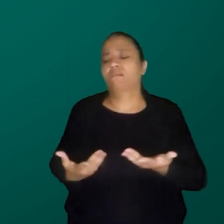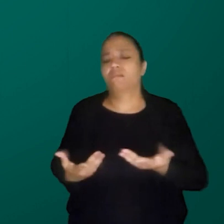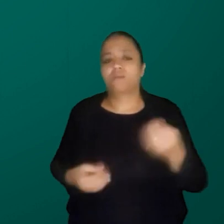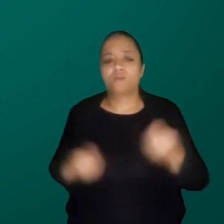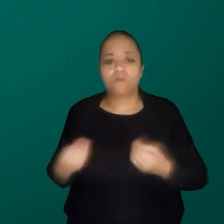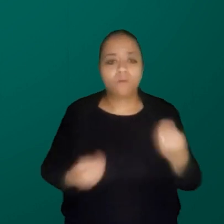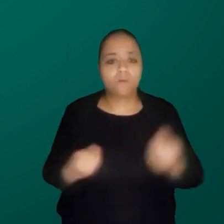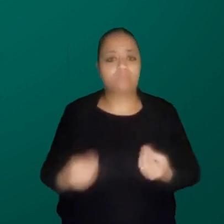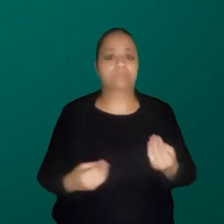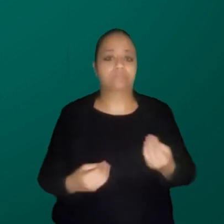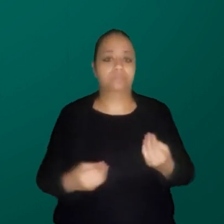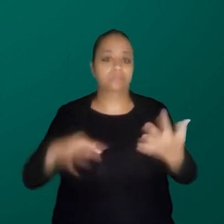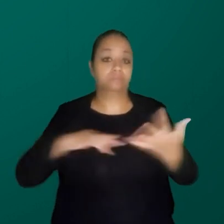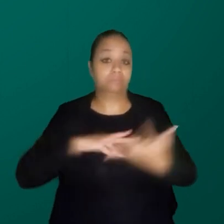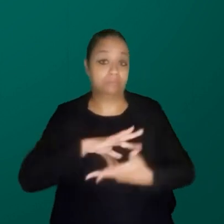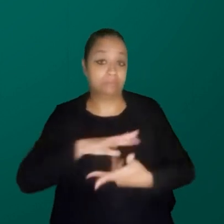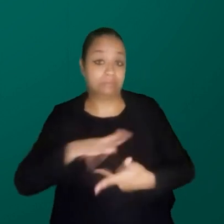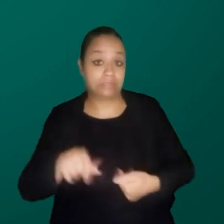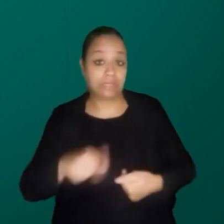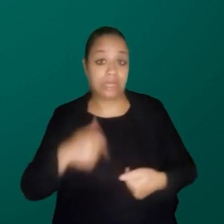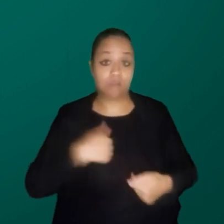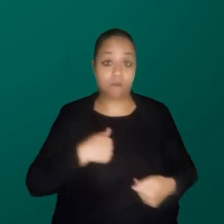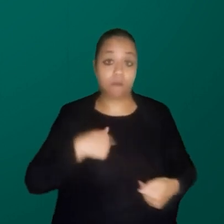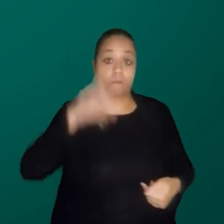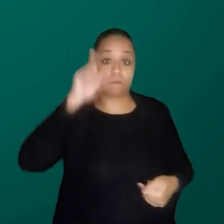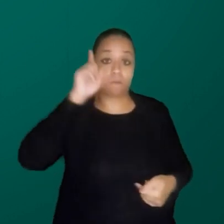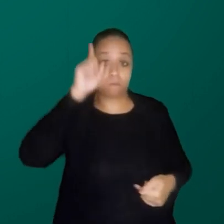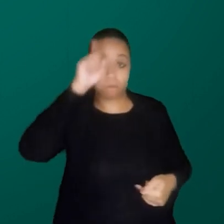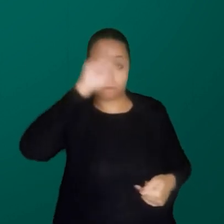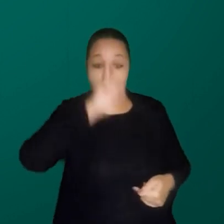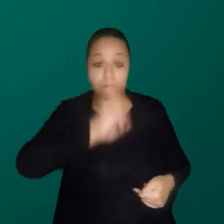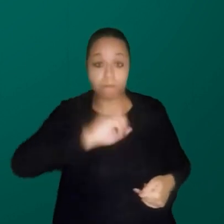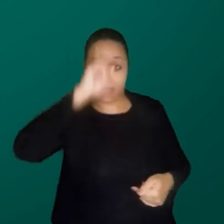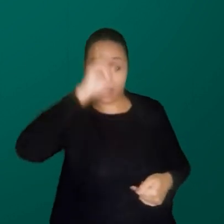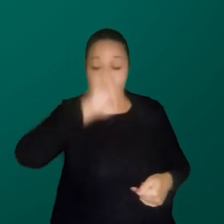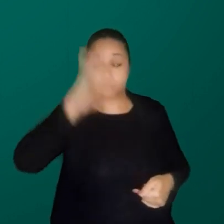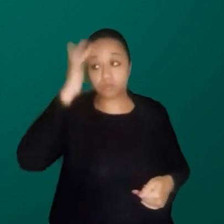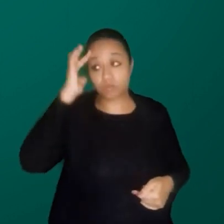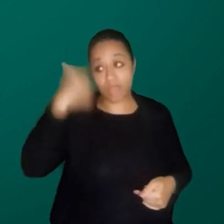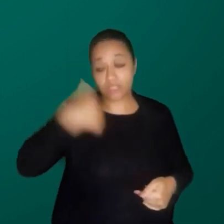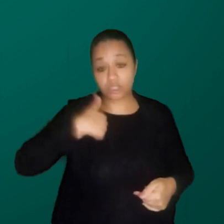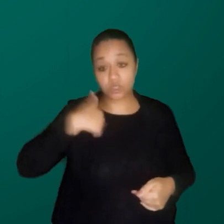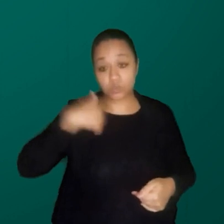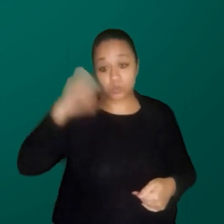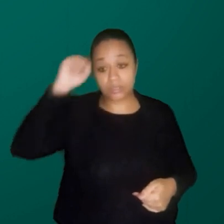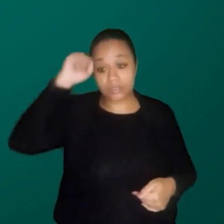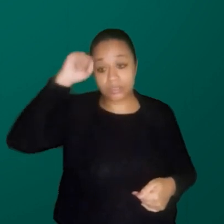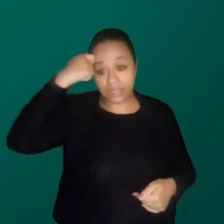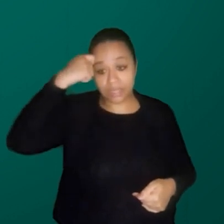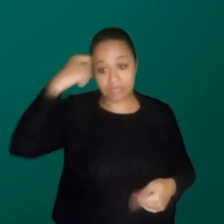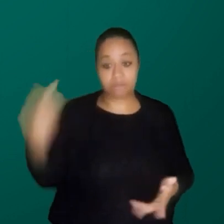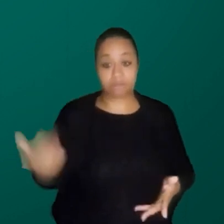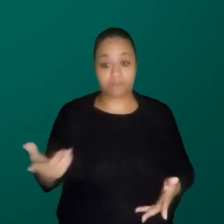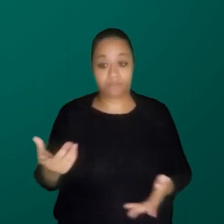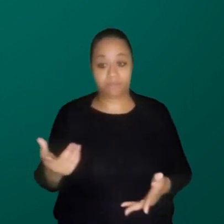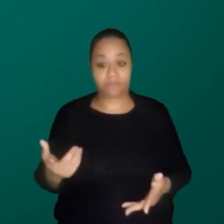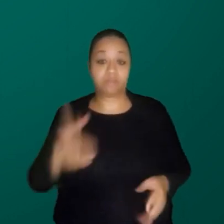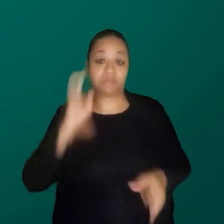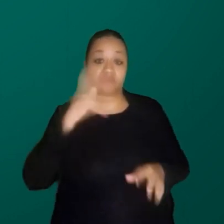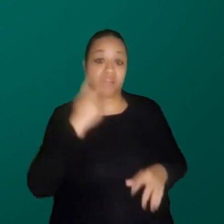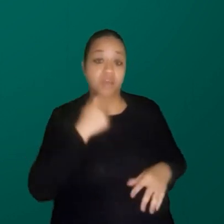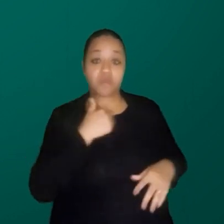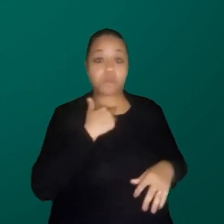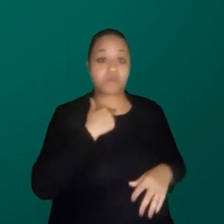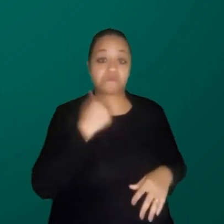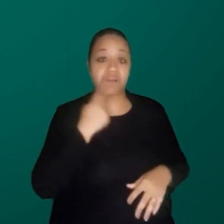universo, apesar de eu ser parda, sou lida como muito negra. Mas, enfim, a gente podia pensar que não pode falar na academia, porque são os